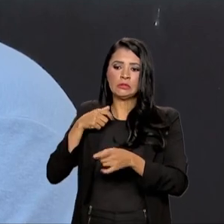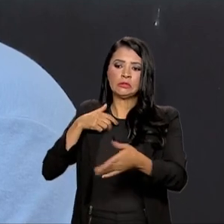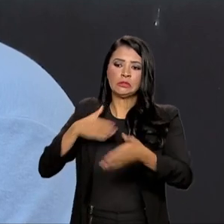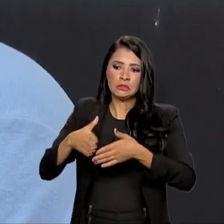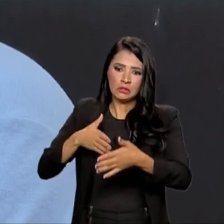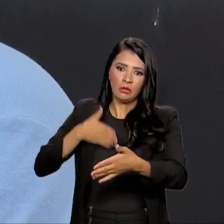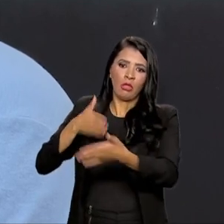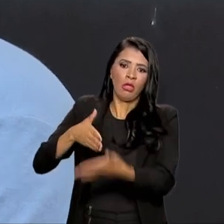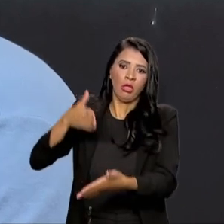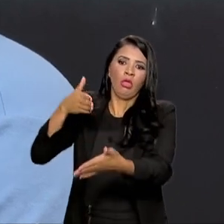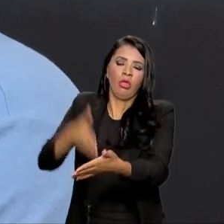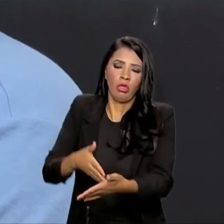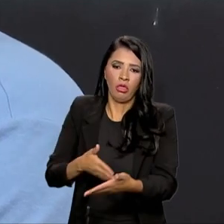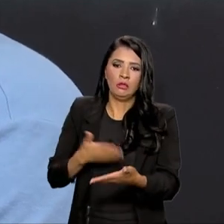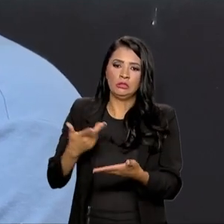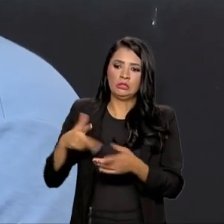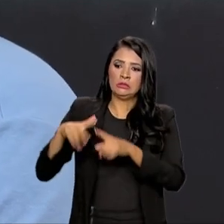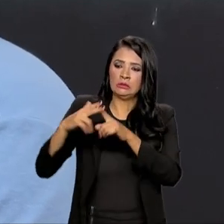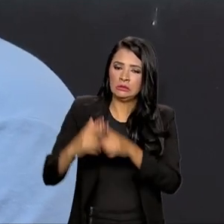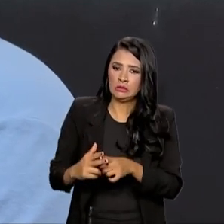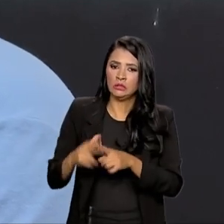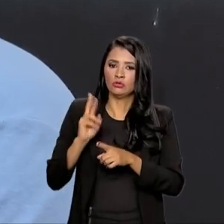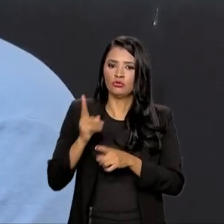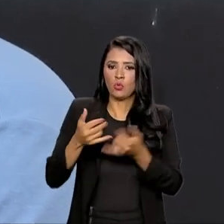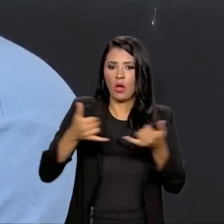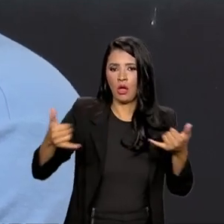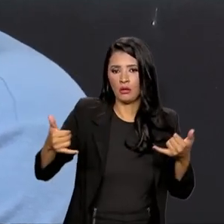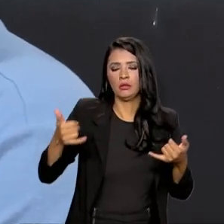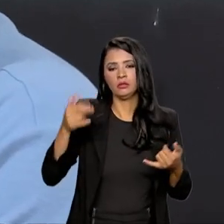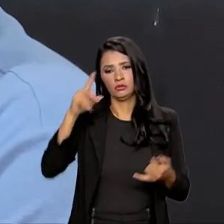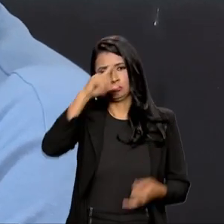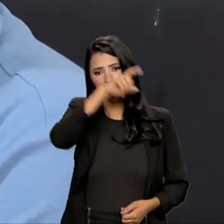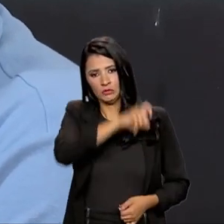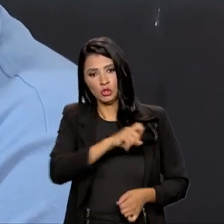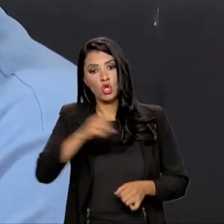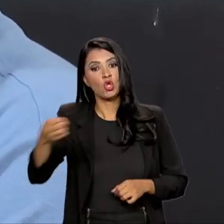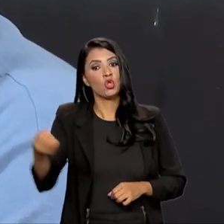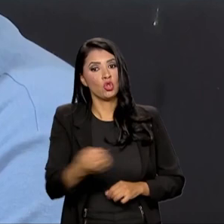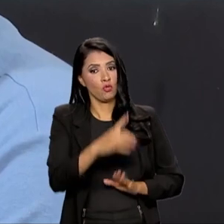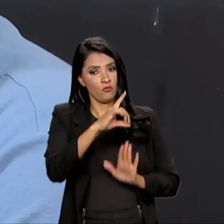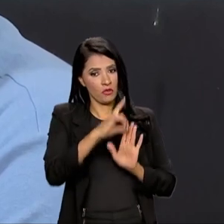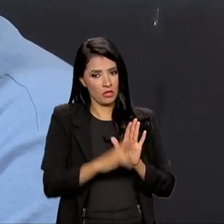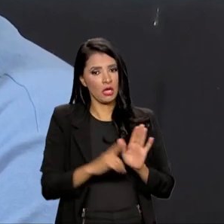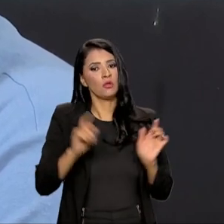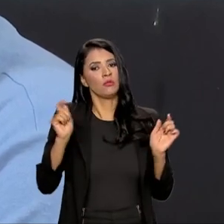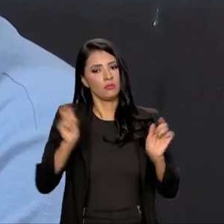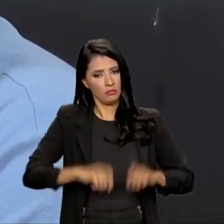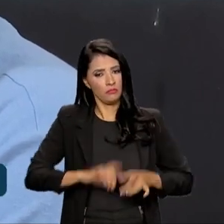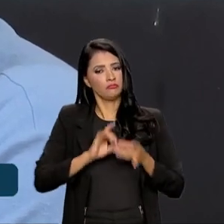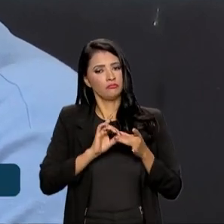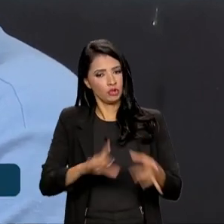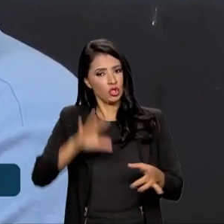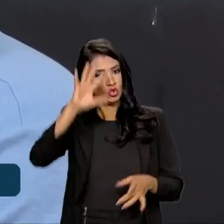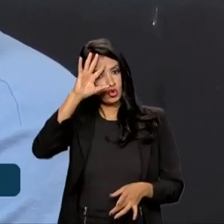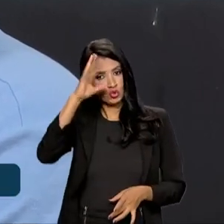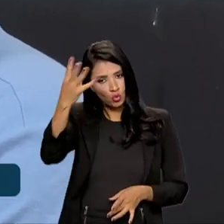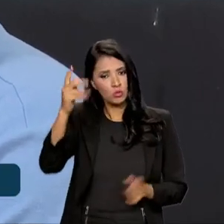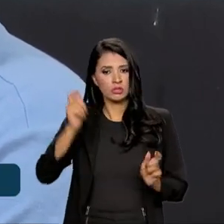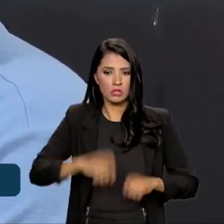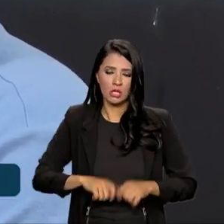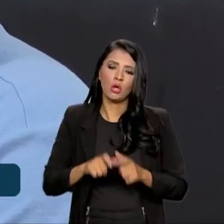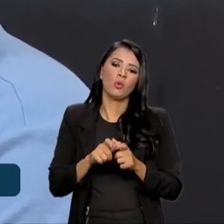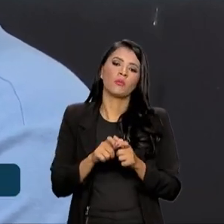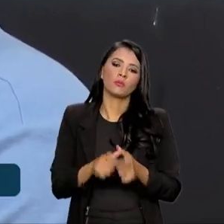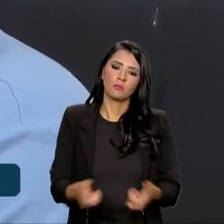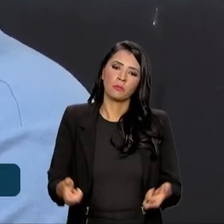difícil operação e manutenção dos ativos, o novo decreto vai permitir soluções, aumentar,